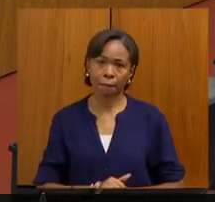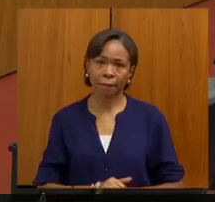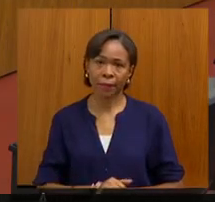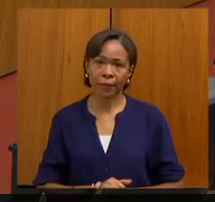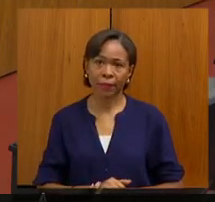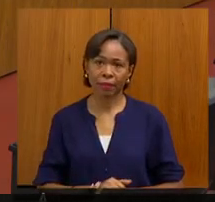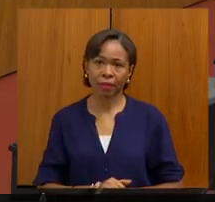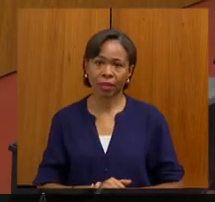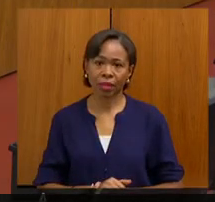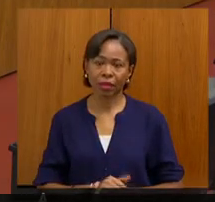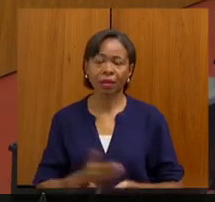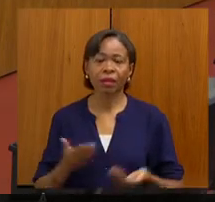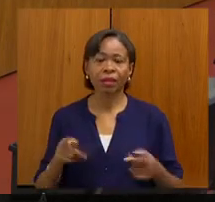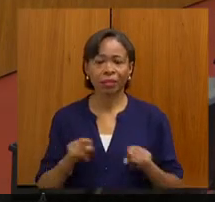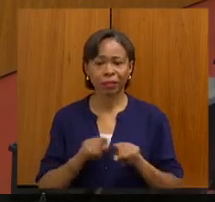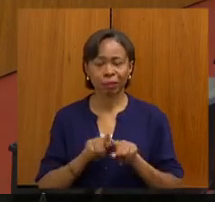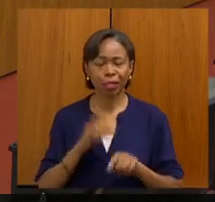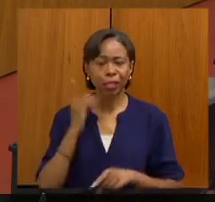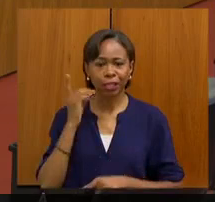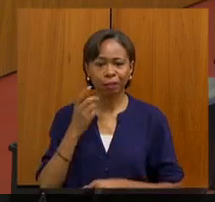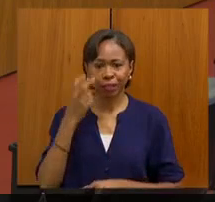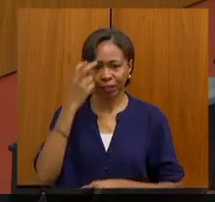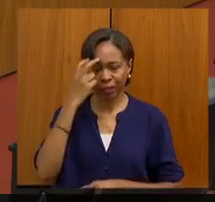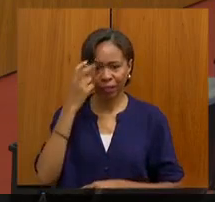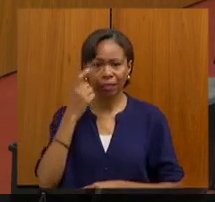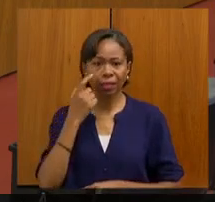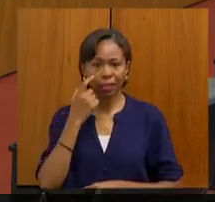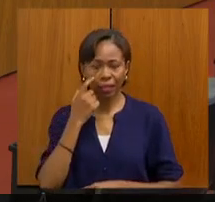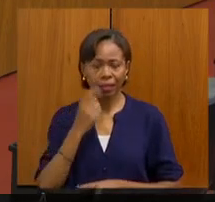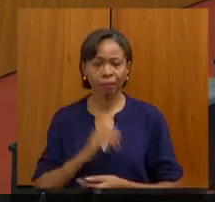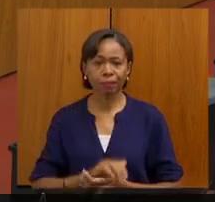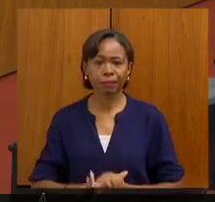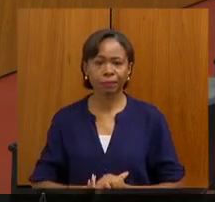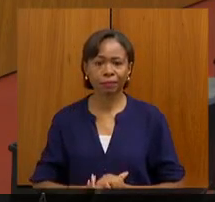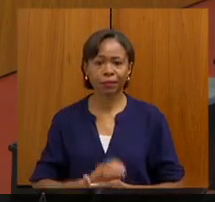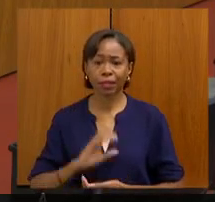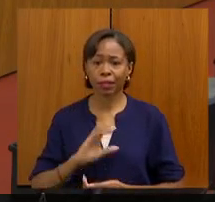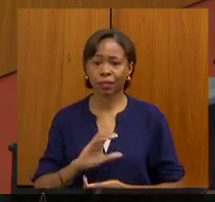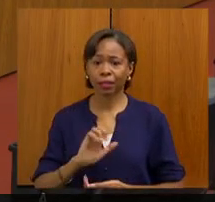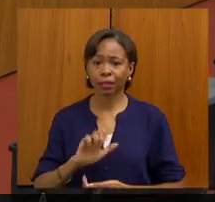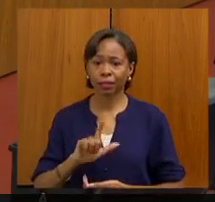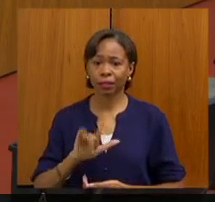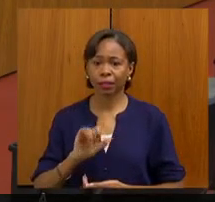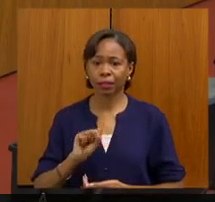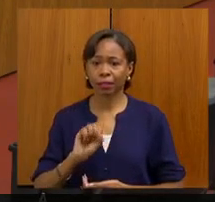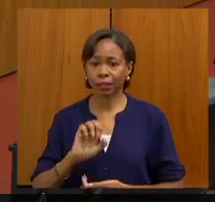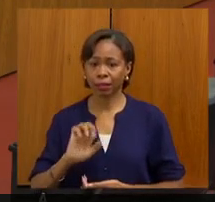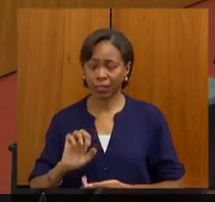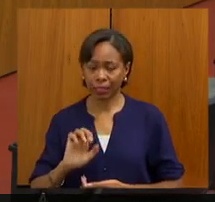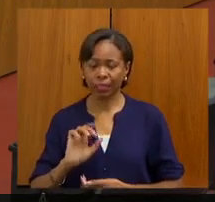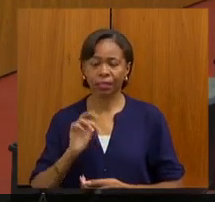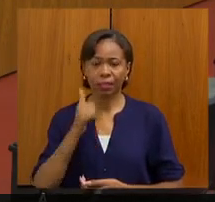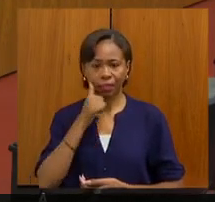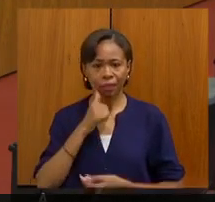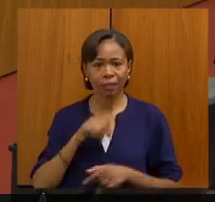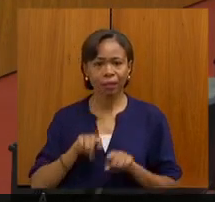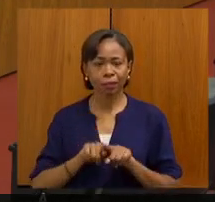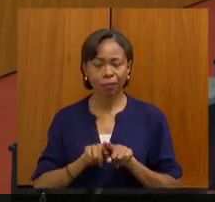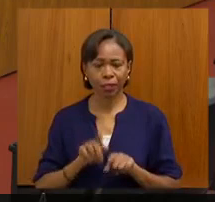O deputado Zé Guilherme, que também já está aqui conosco. O deputado Celísio Aviela, Celísio Laviola, o deputado